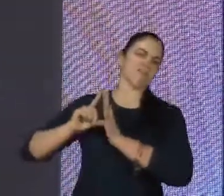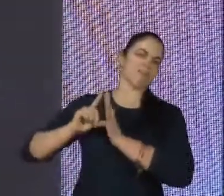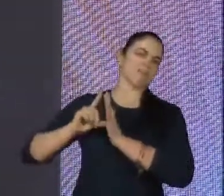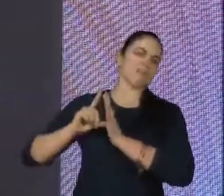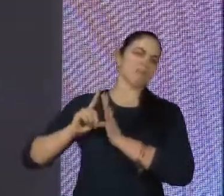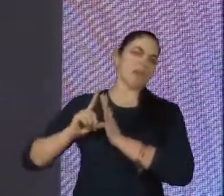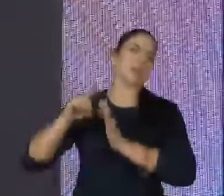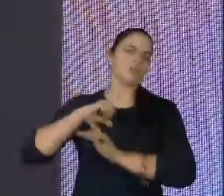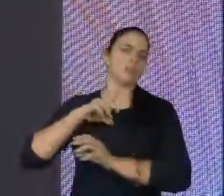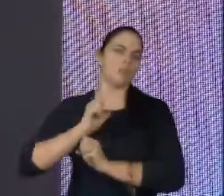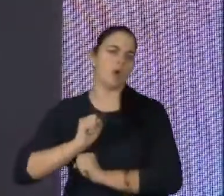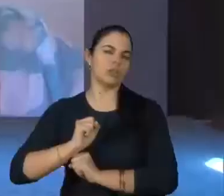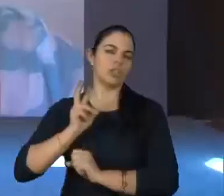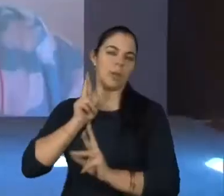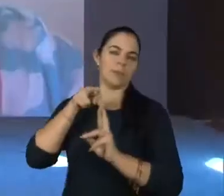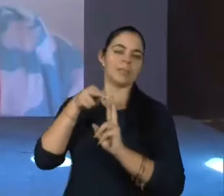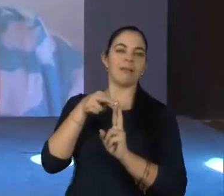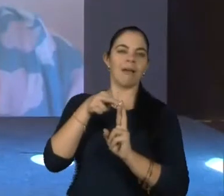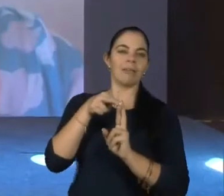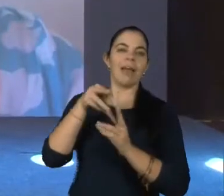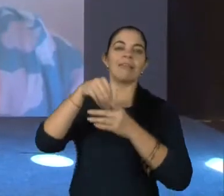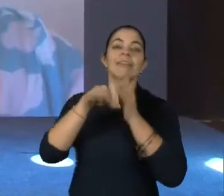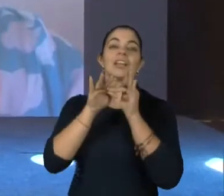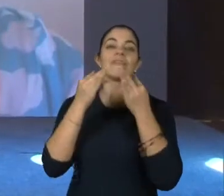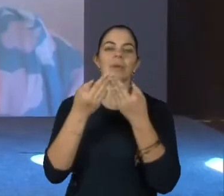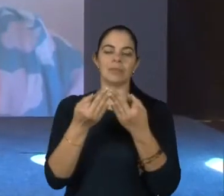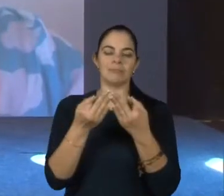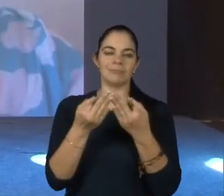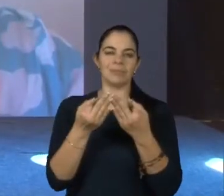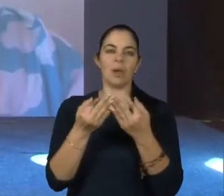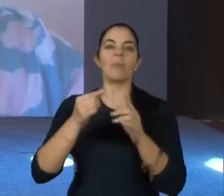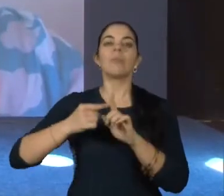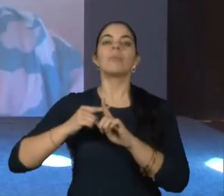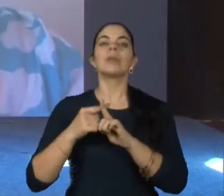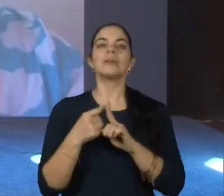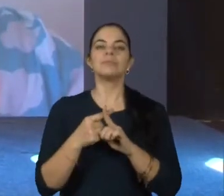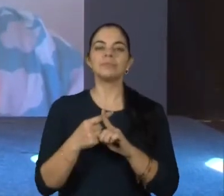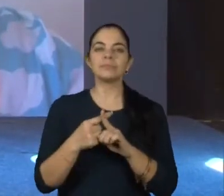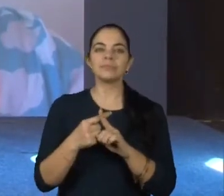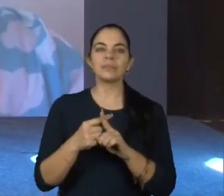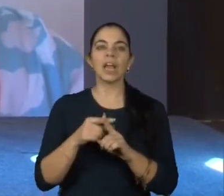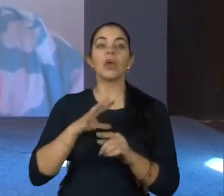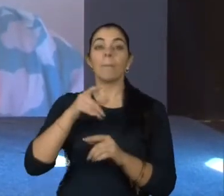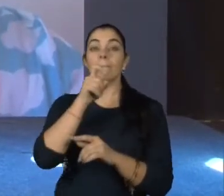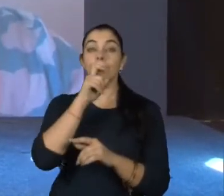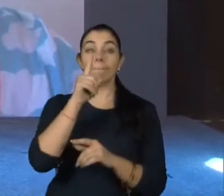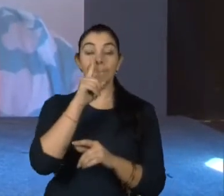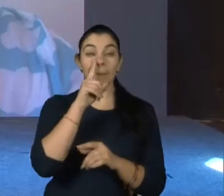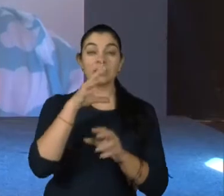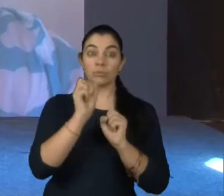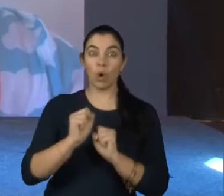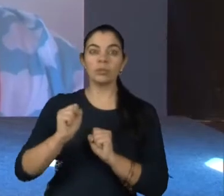a gente pode começar essa representatividade dentro da família, sabe? Os nossos pais podem